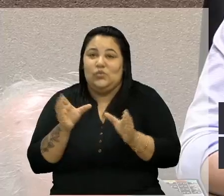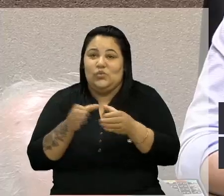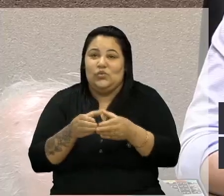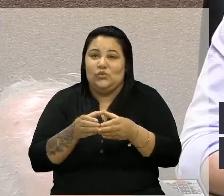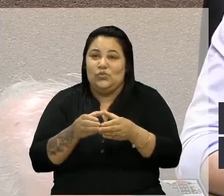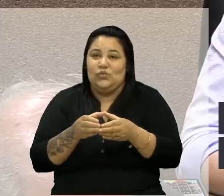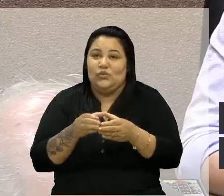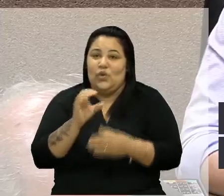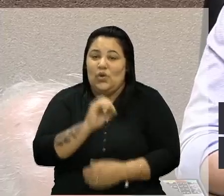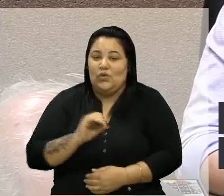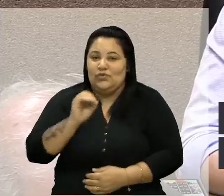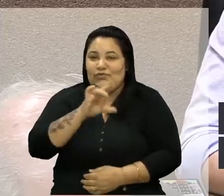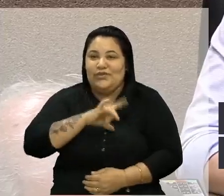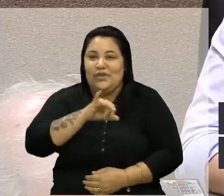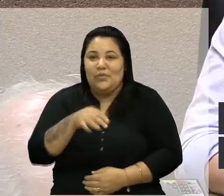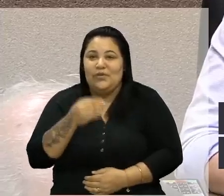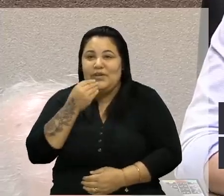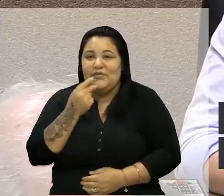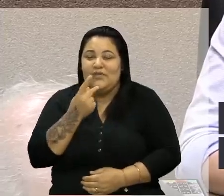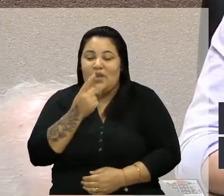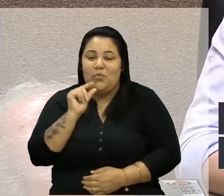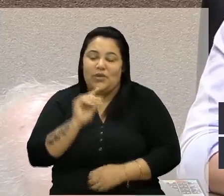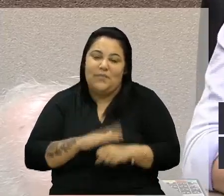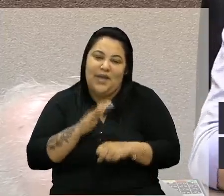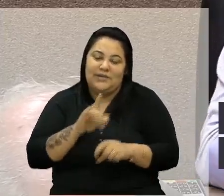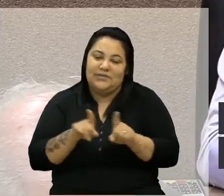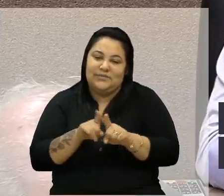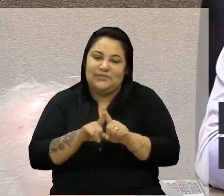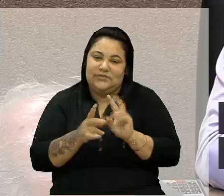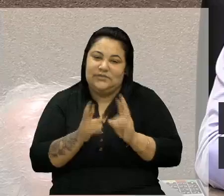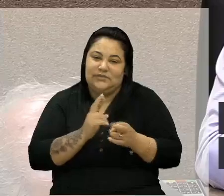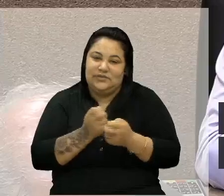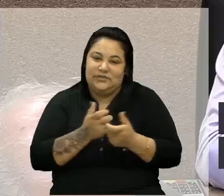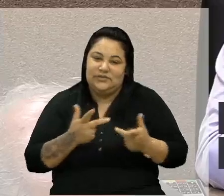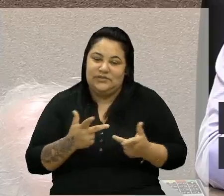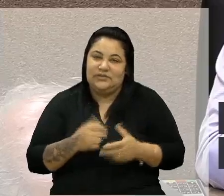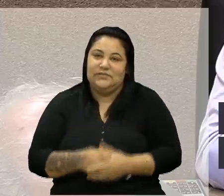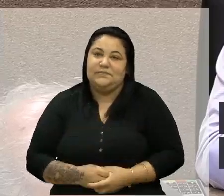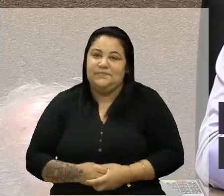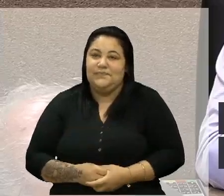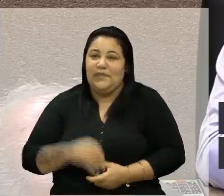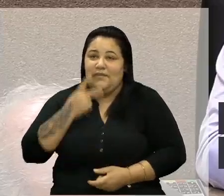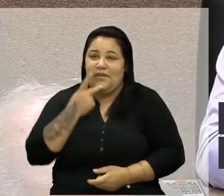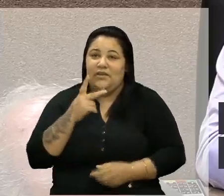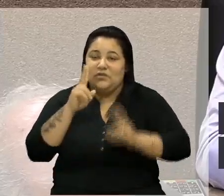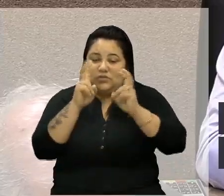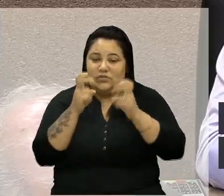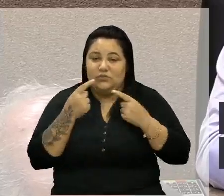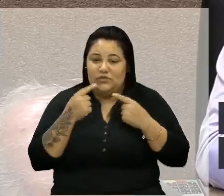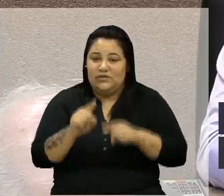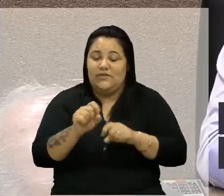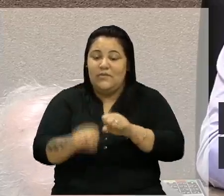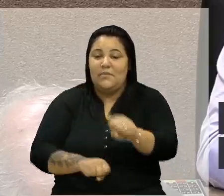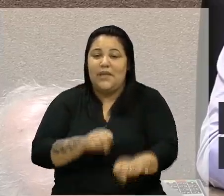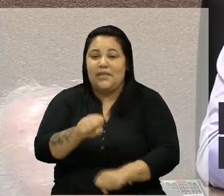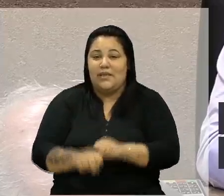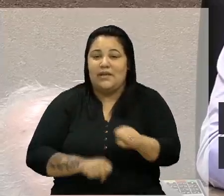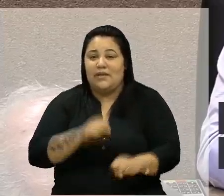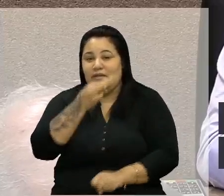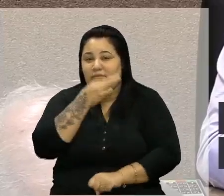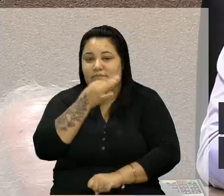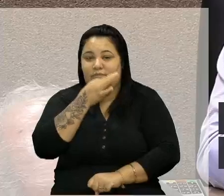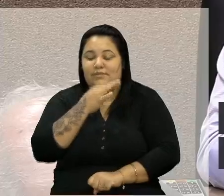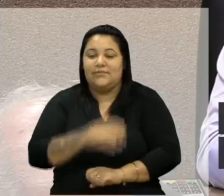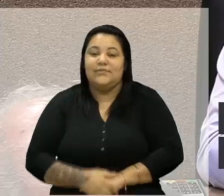inclusive, a oportunidade de falar um pouquinho mais a respeito disso no meu grande expediente, que falarei sobre o desafio Pedal Caxias. Mas a gente tem